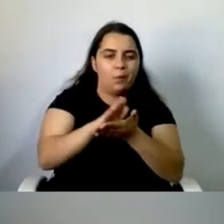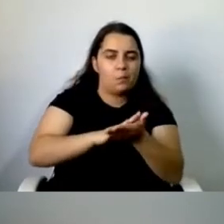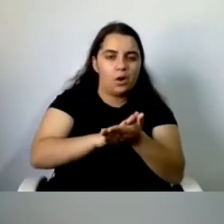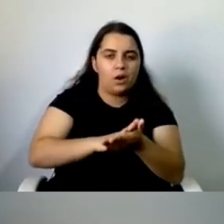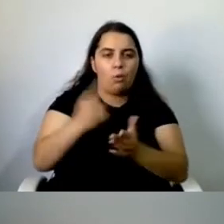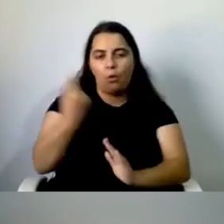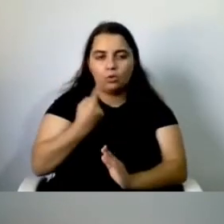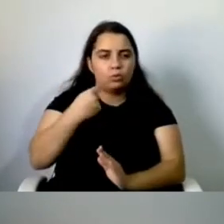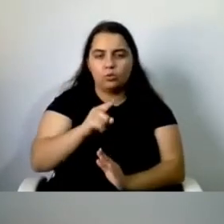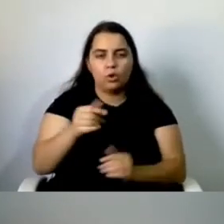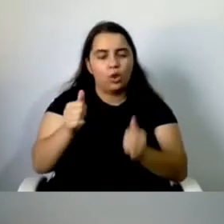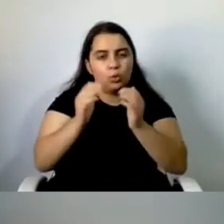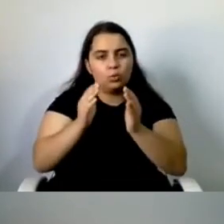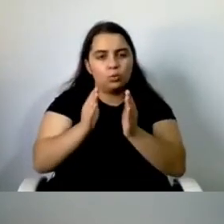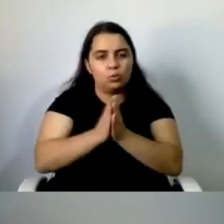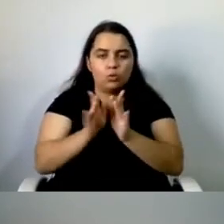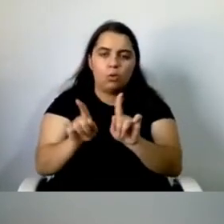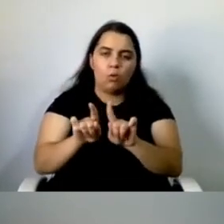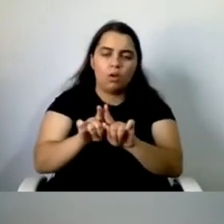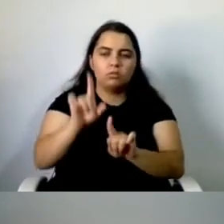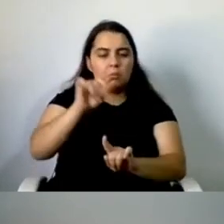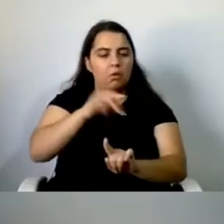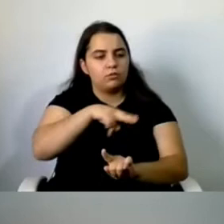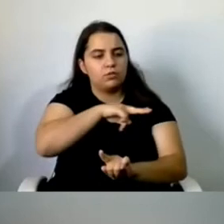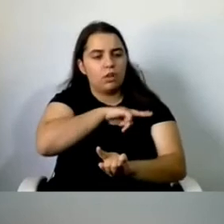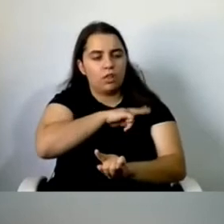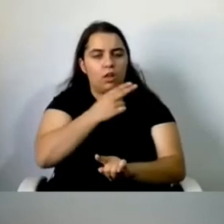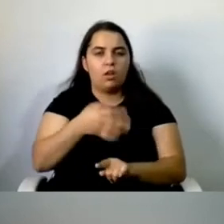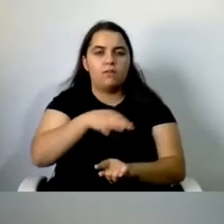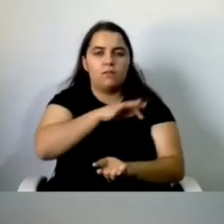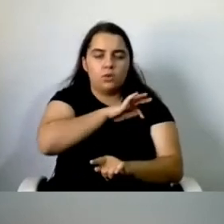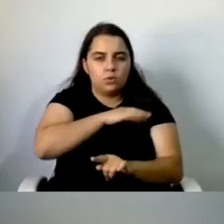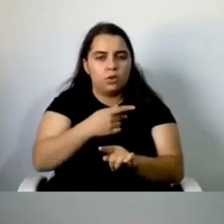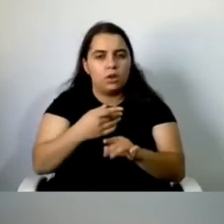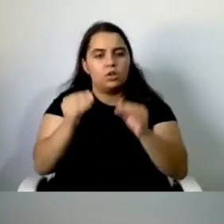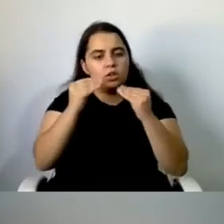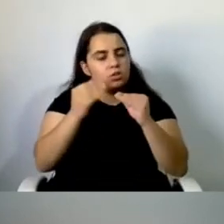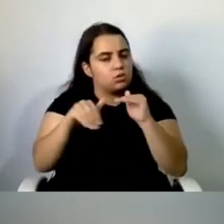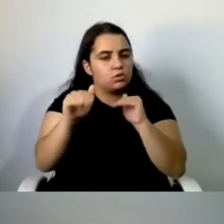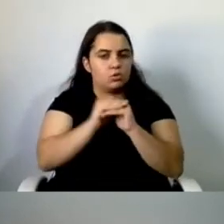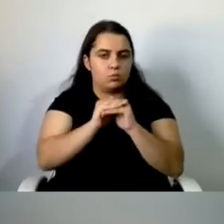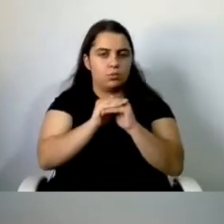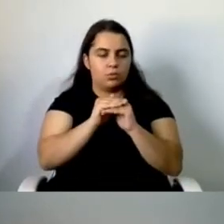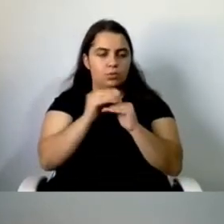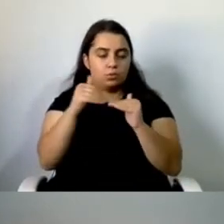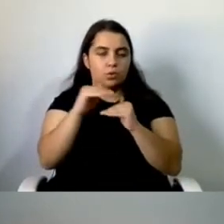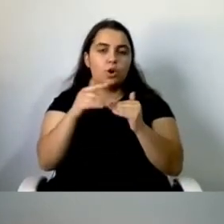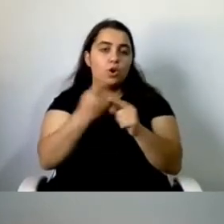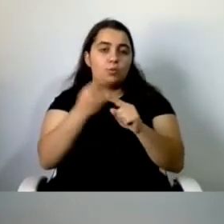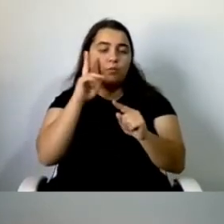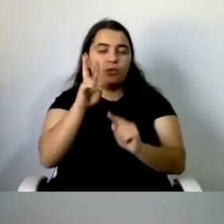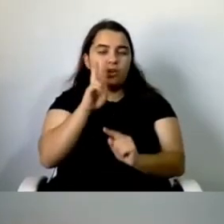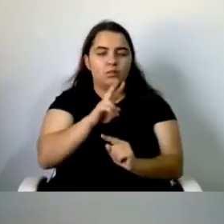estudados com deficiência nas universidades ainda é muito residual, porque